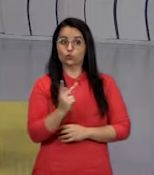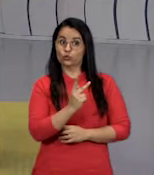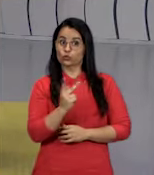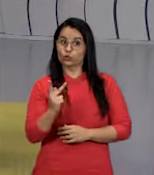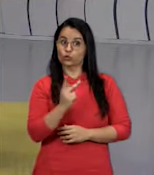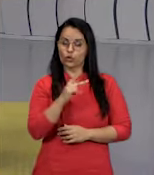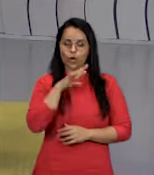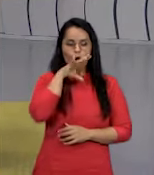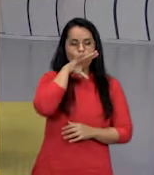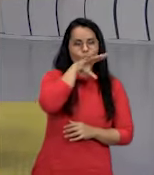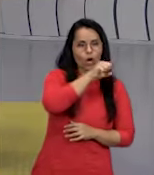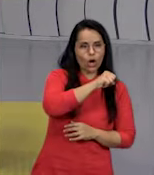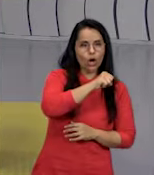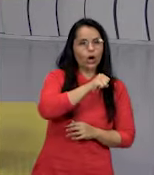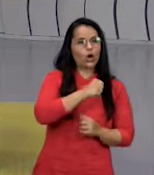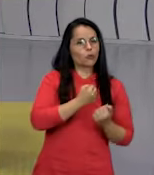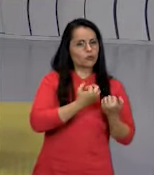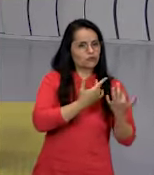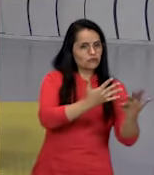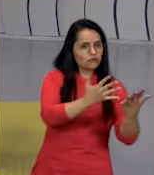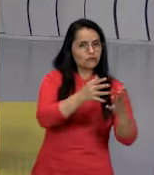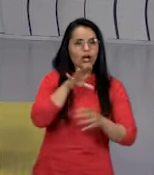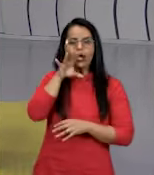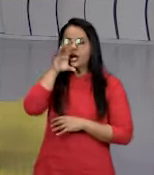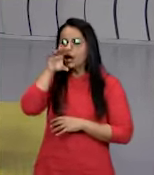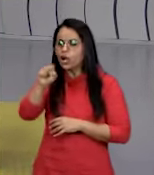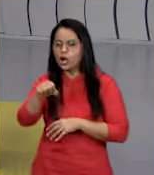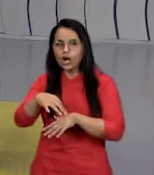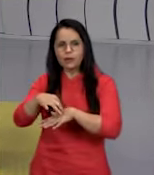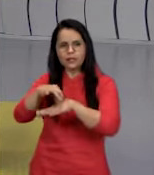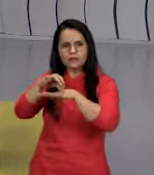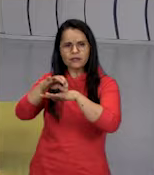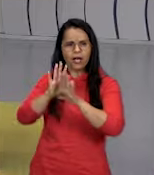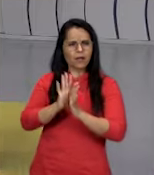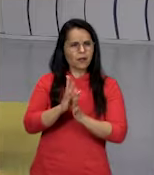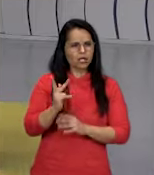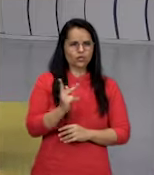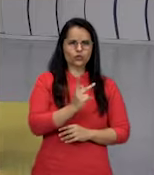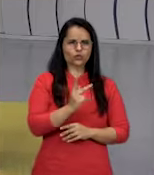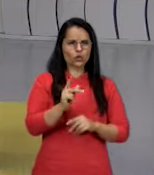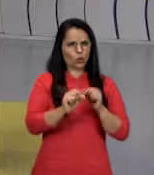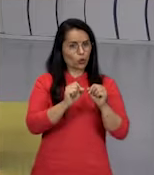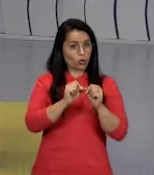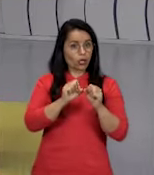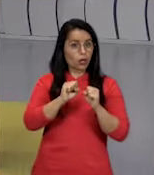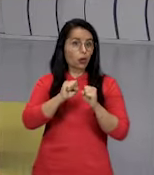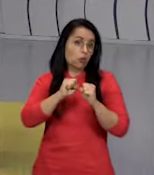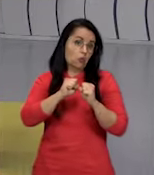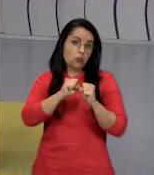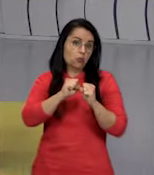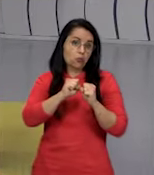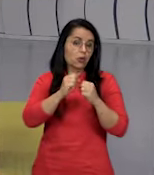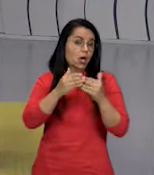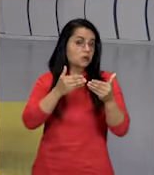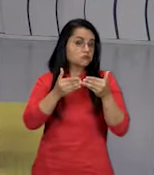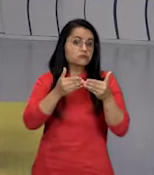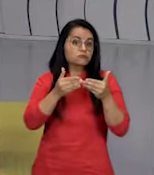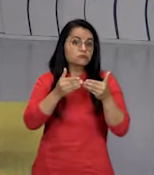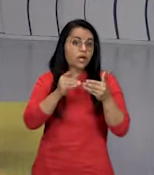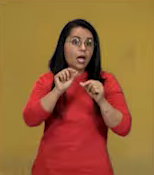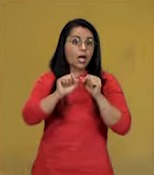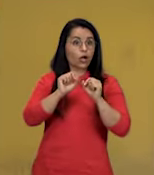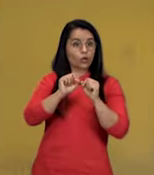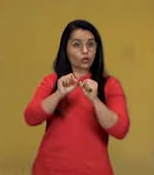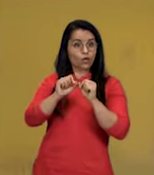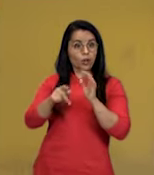tanto de plantas como de animais. Mas ser carnívoro, ser onívoro ou ser herbívoro é uma condição